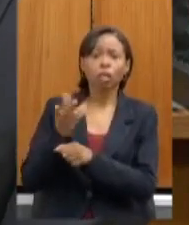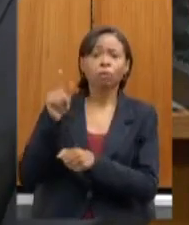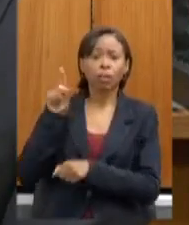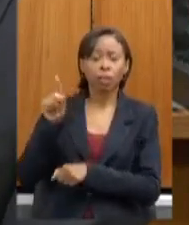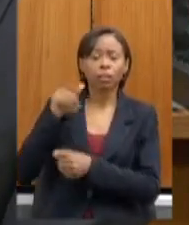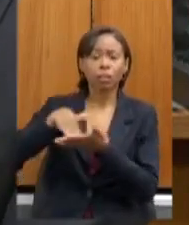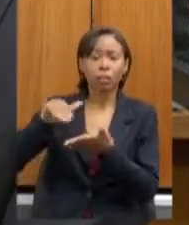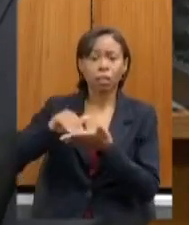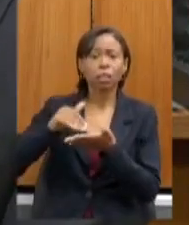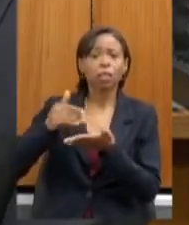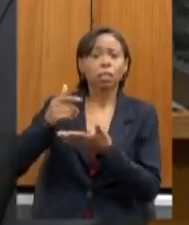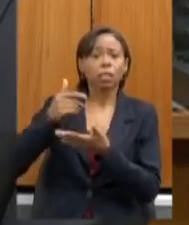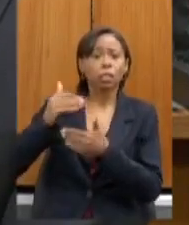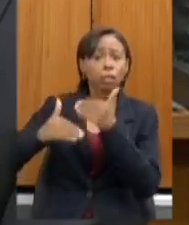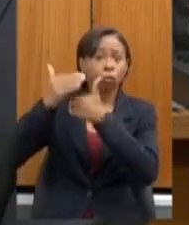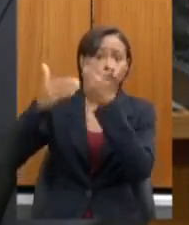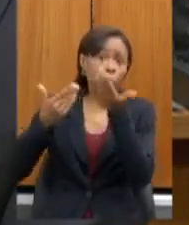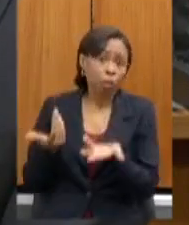fazendo aí